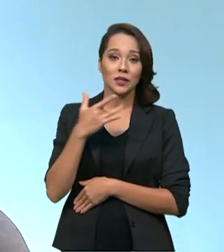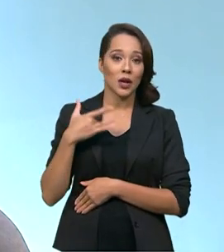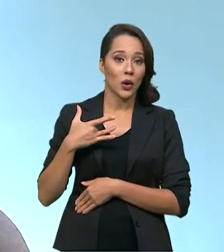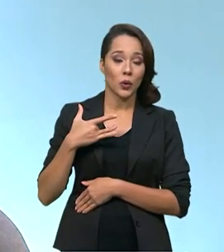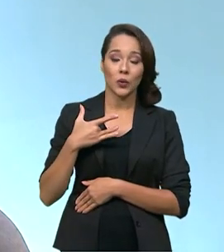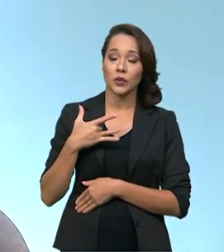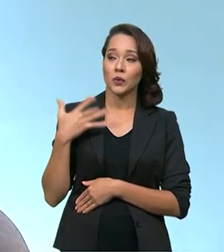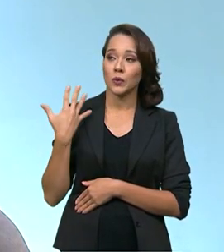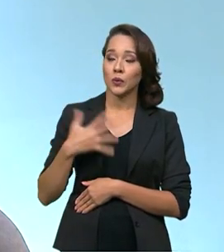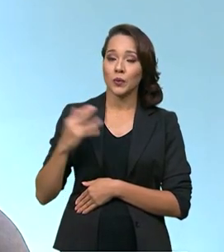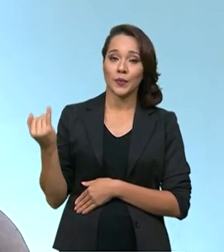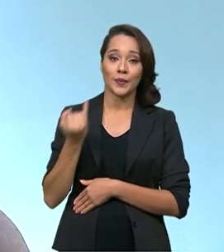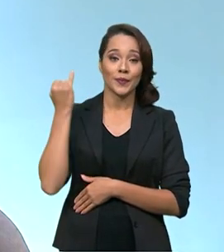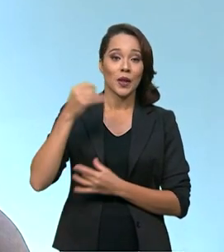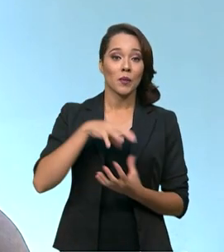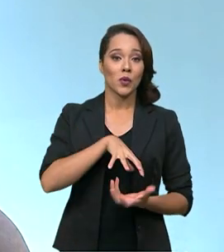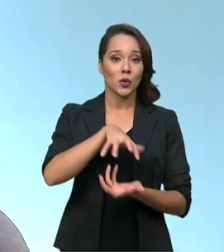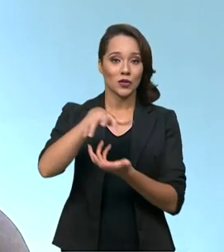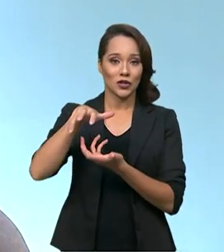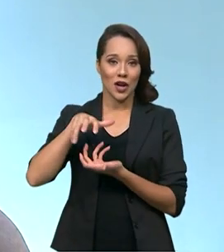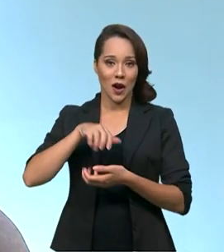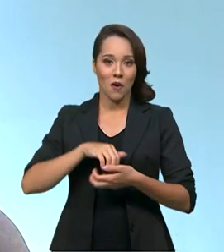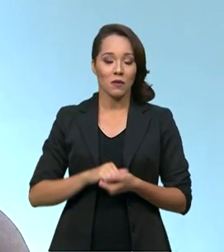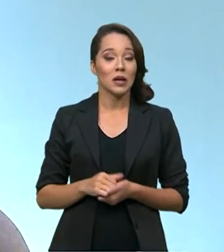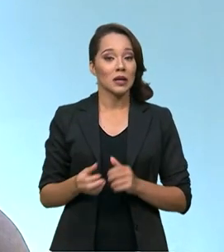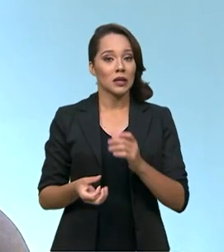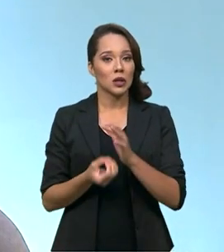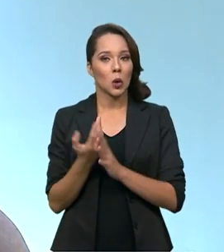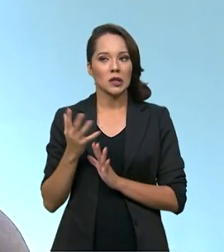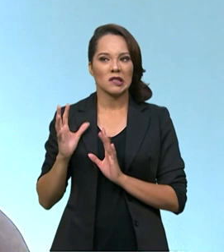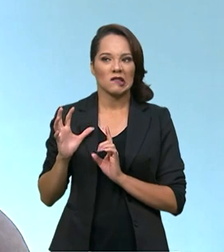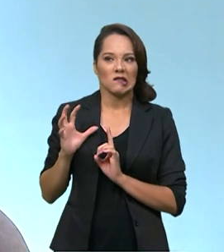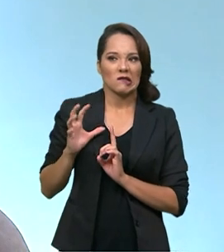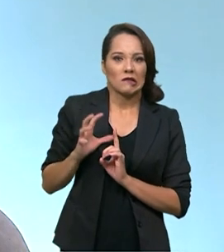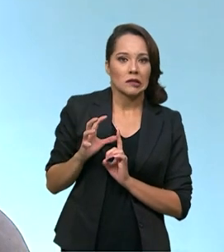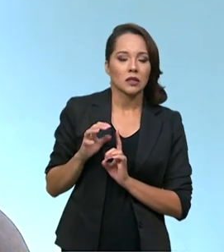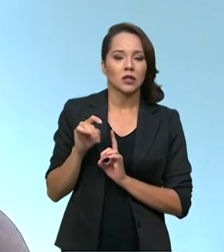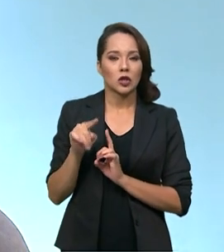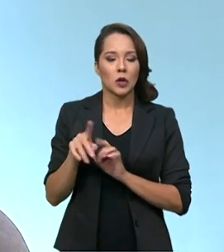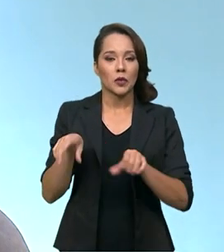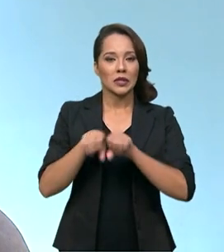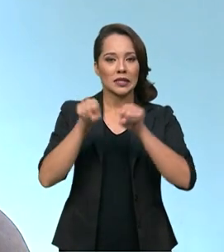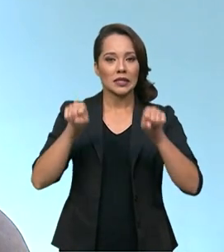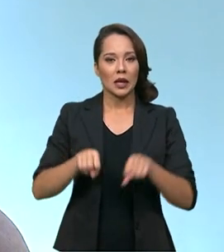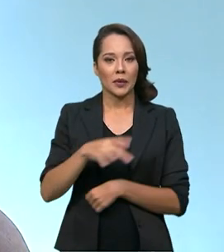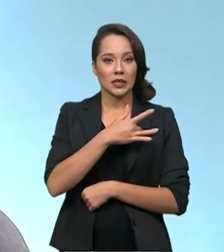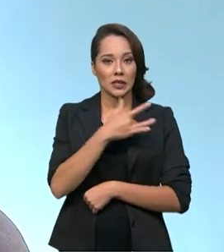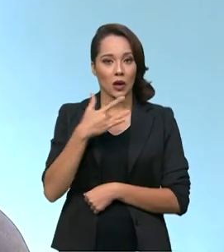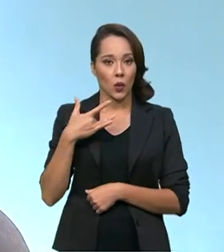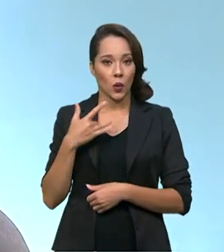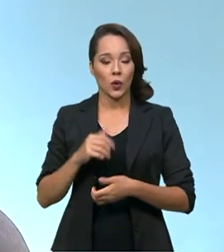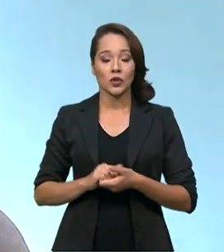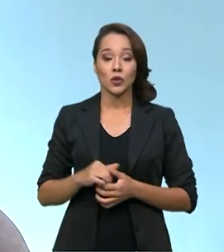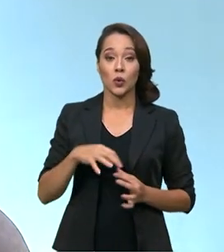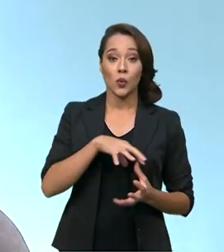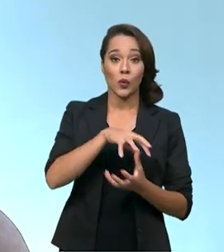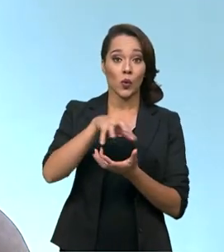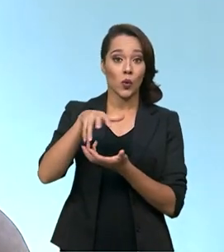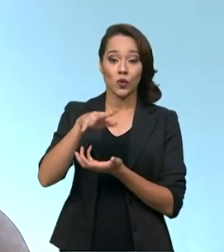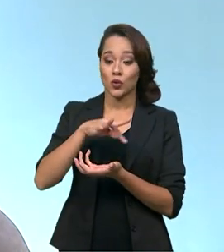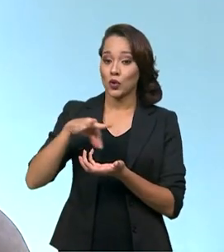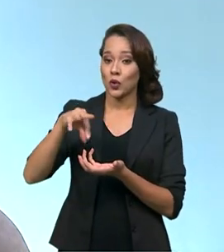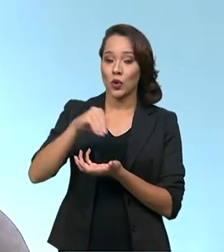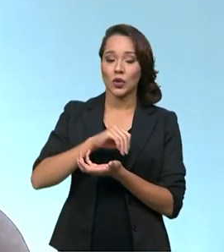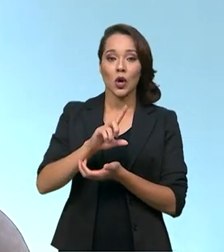importância internacional, criou uma pressão sobre o sistema de saúde do mundo inteiro.